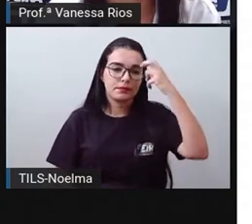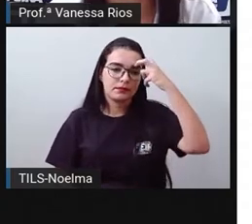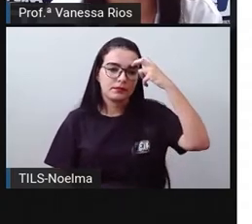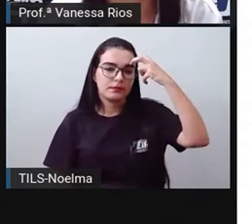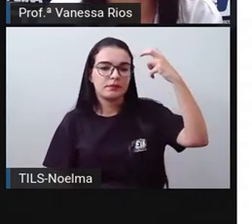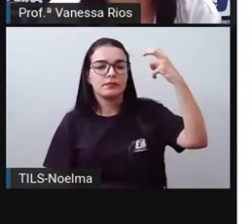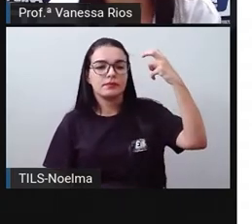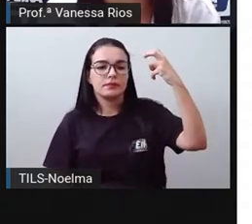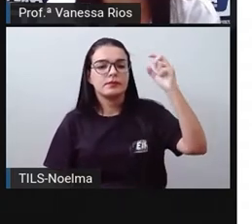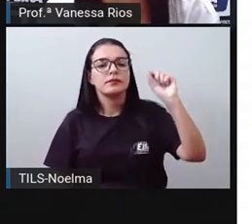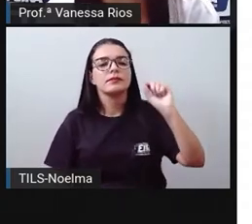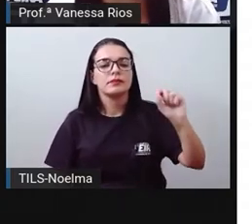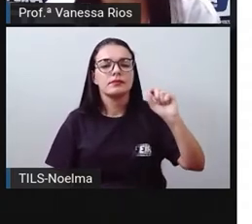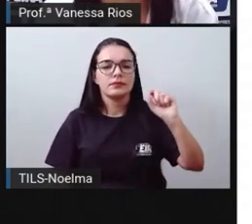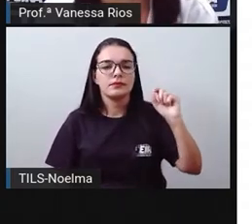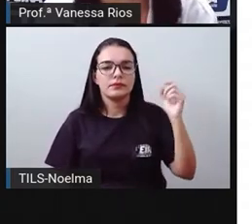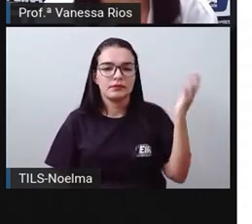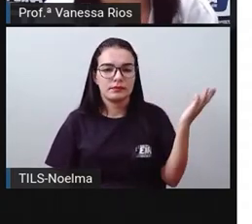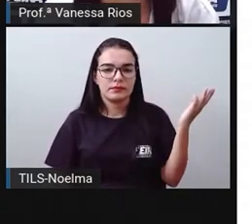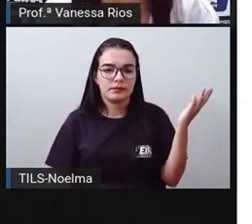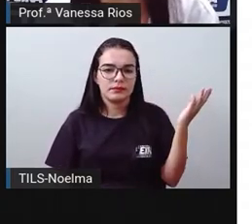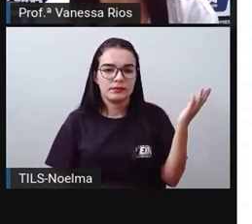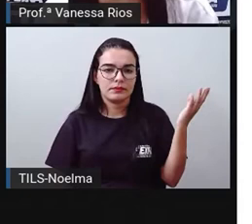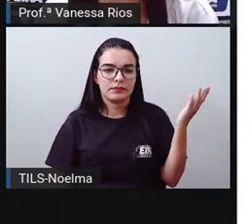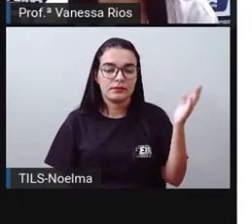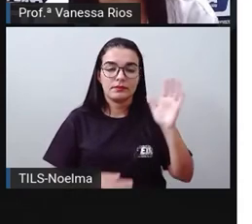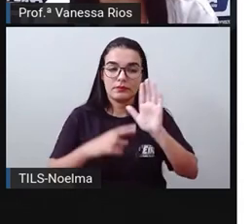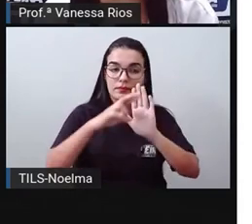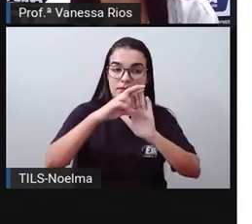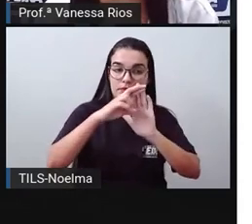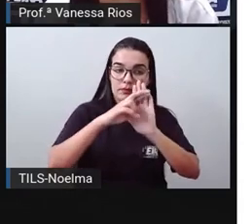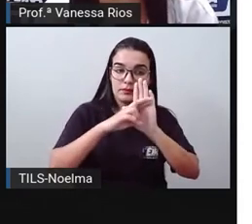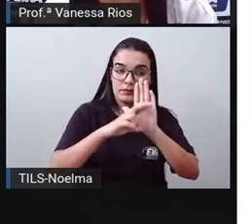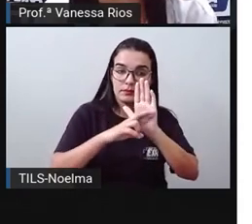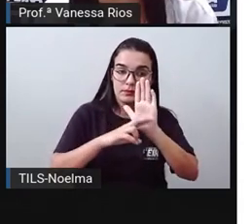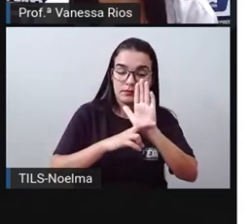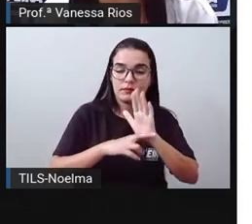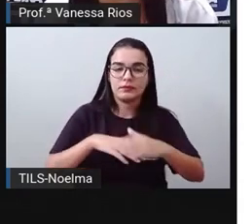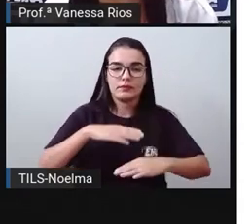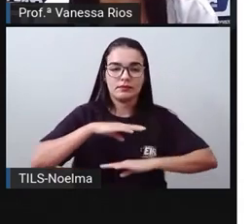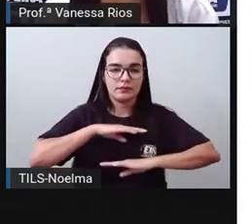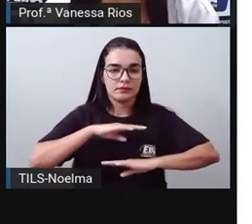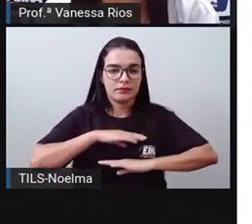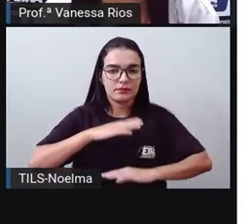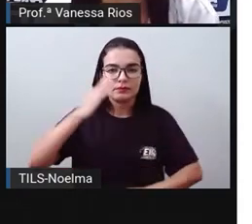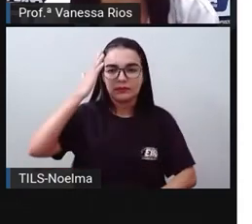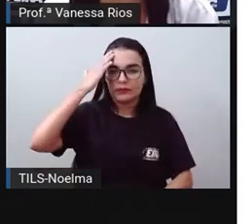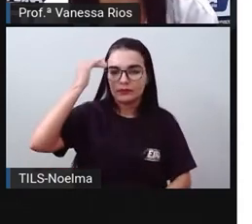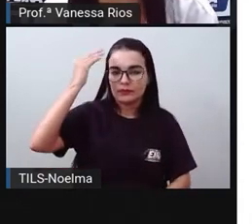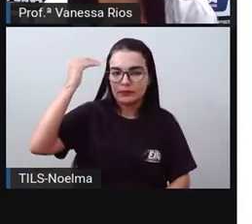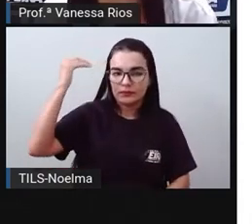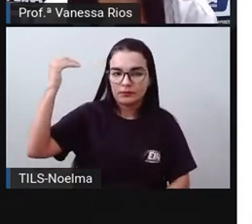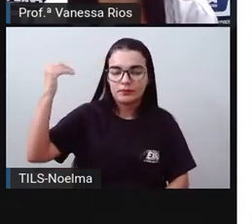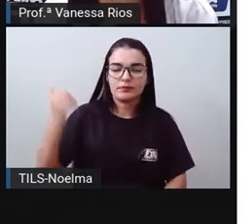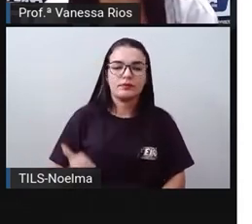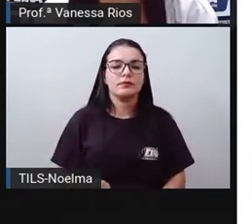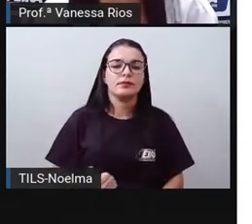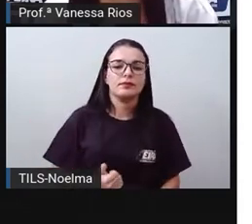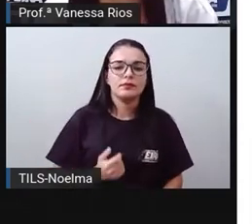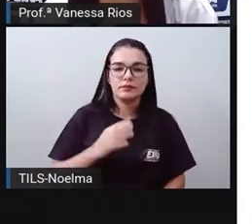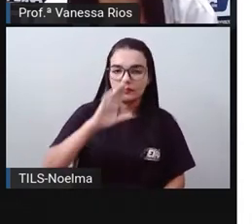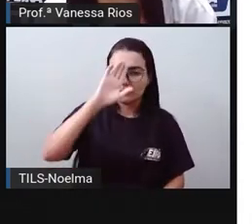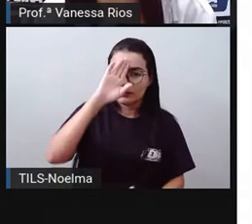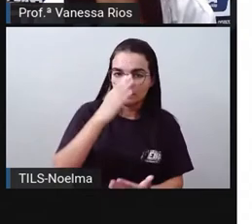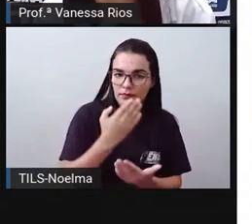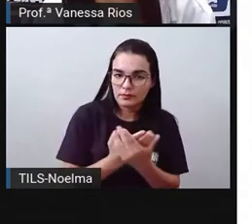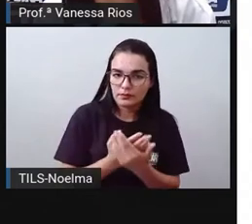Olha só. Cultura. Normas de comportamento, saberes, hábitos ou crenças que diferenciam